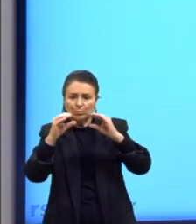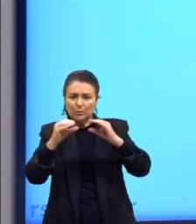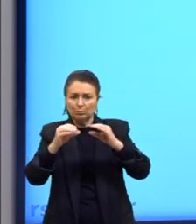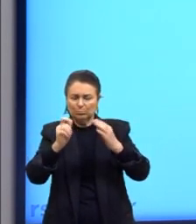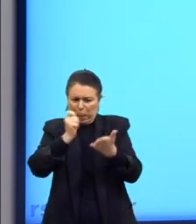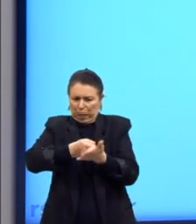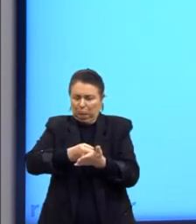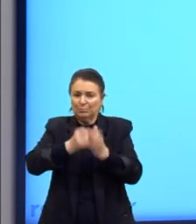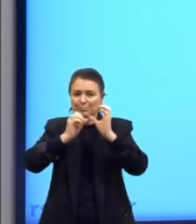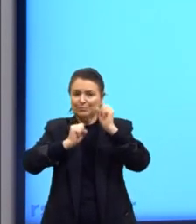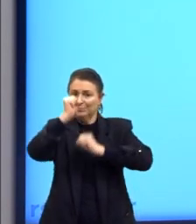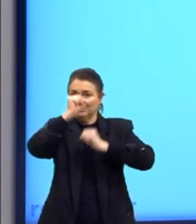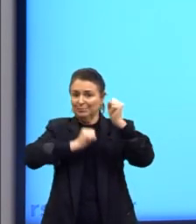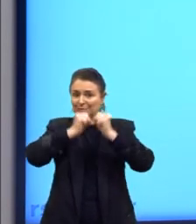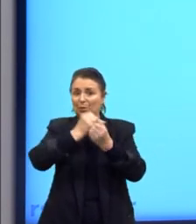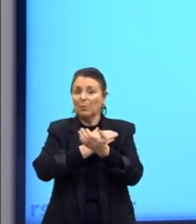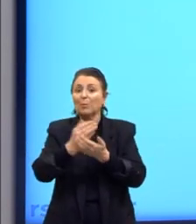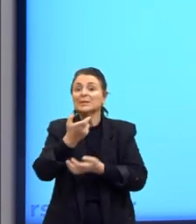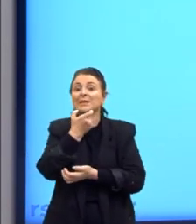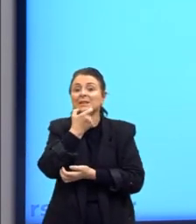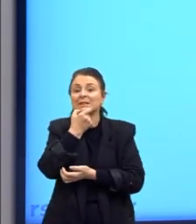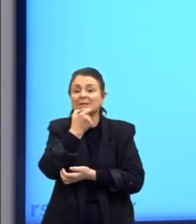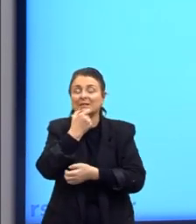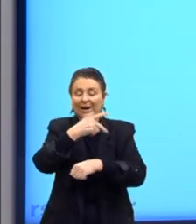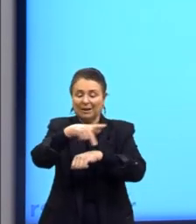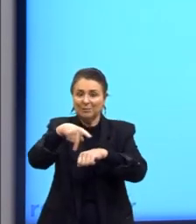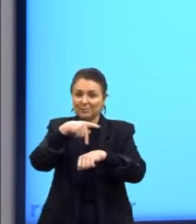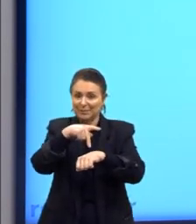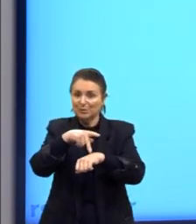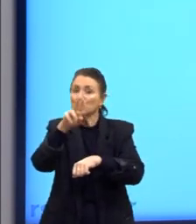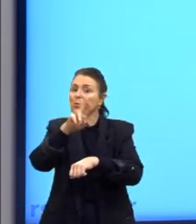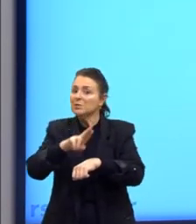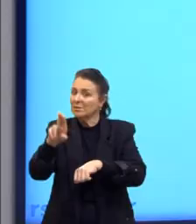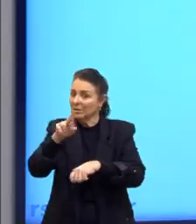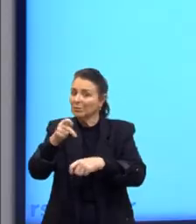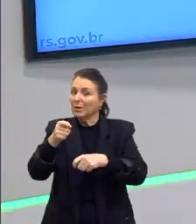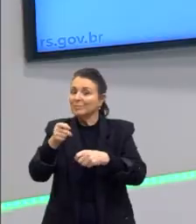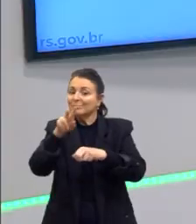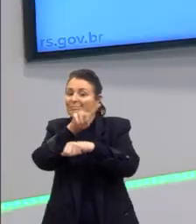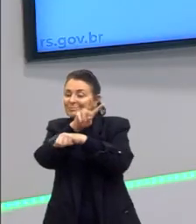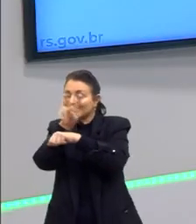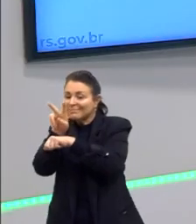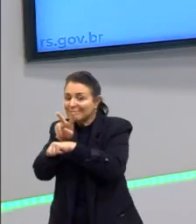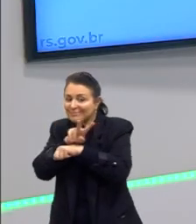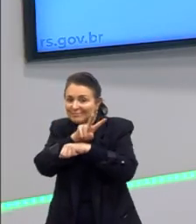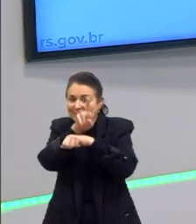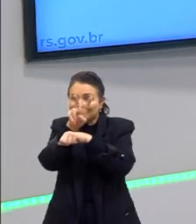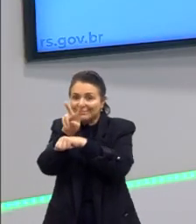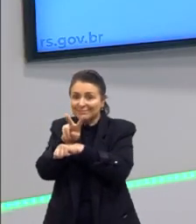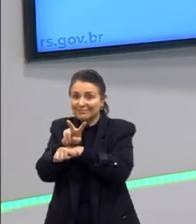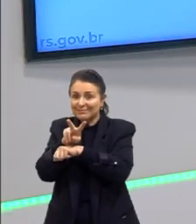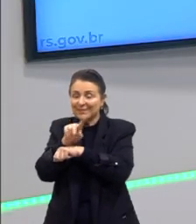começa aqui, principalmente na Inglaterra, nessa forma aqui. Pessoal, então, essa é a perspectiva da